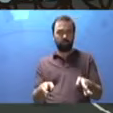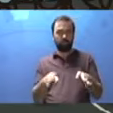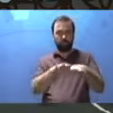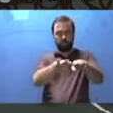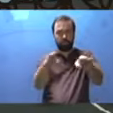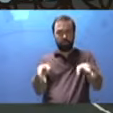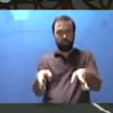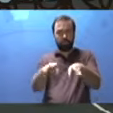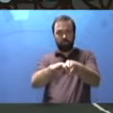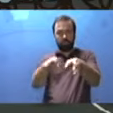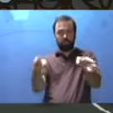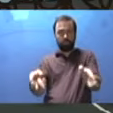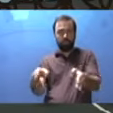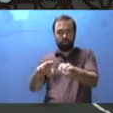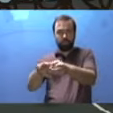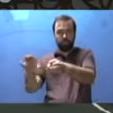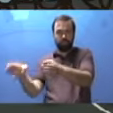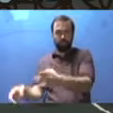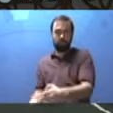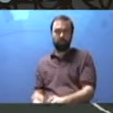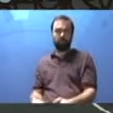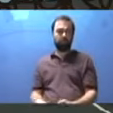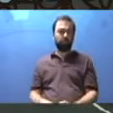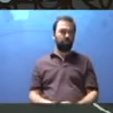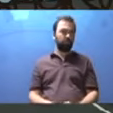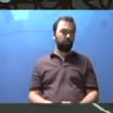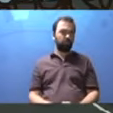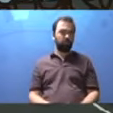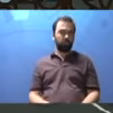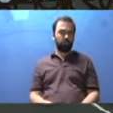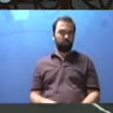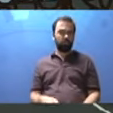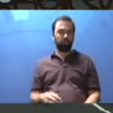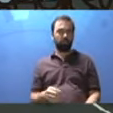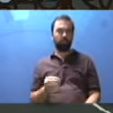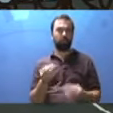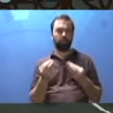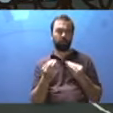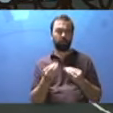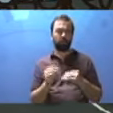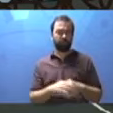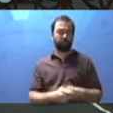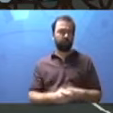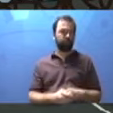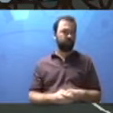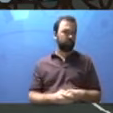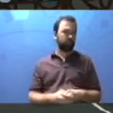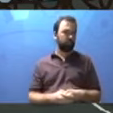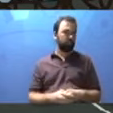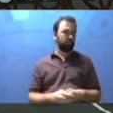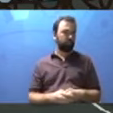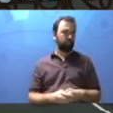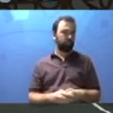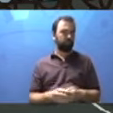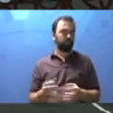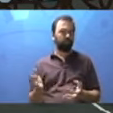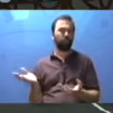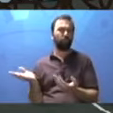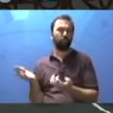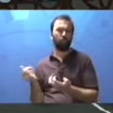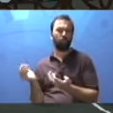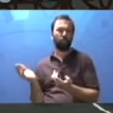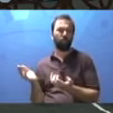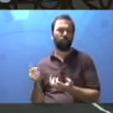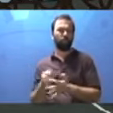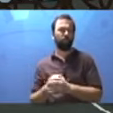As carteiras, aquela que a professora fala que não pode rabiscar. Elas são boas. Né? Nossa escola tem tudo carteira nova e